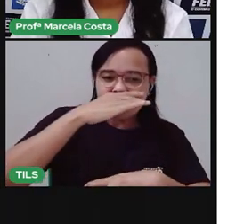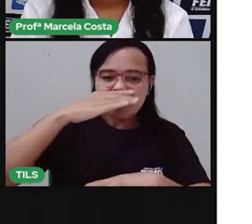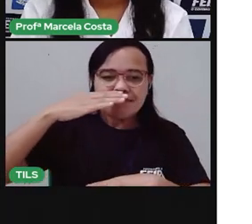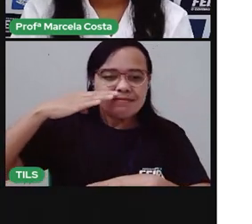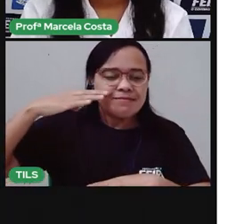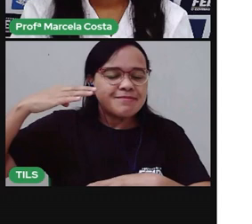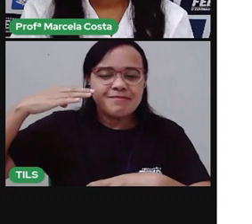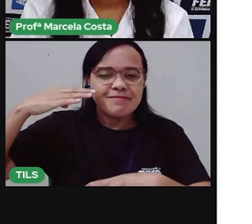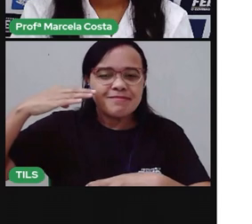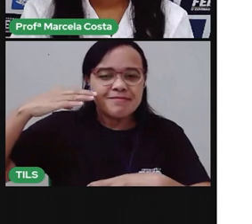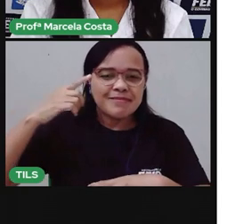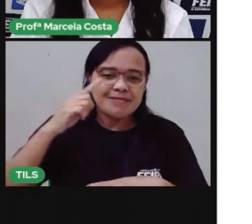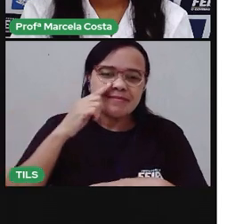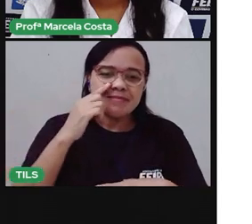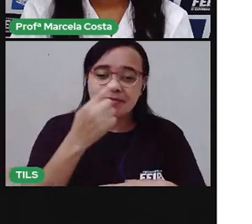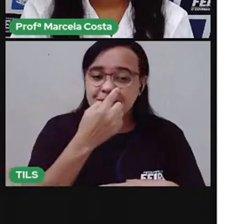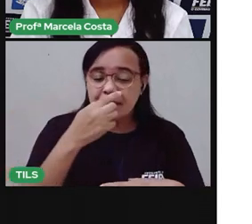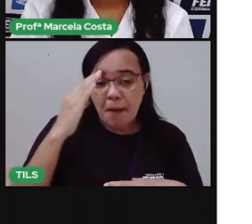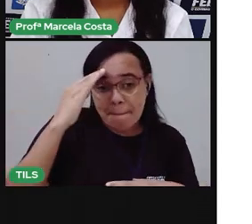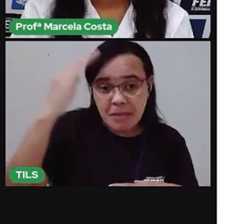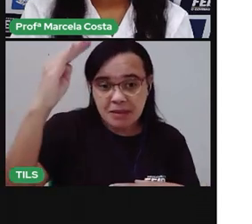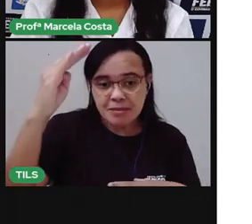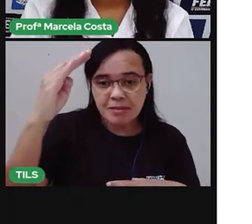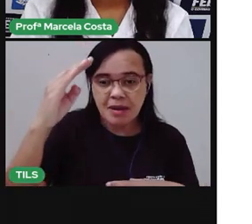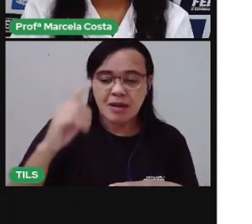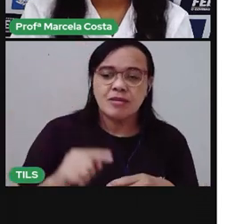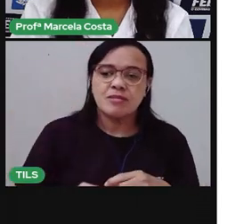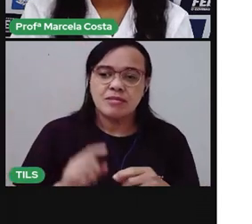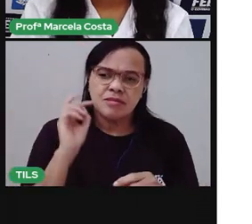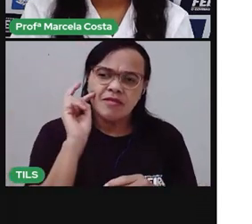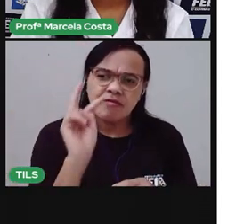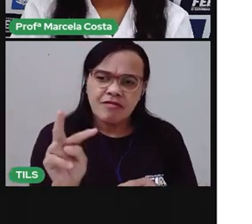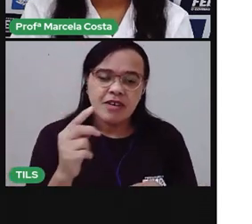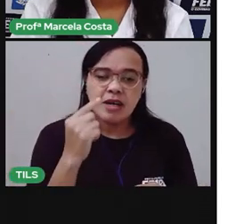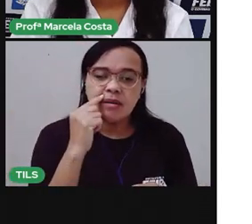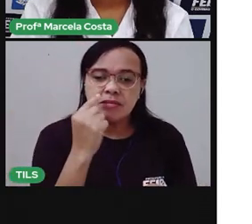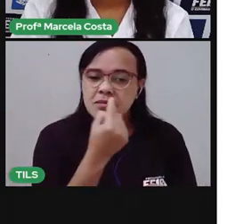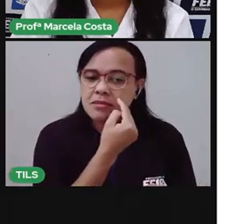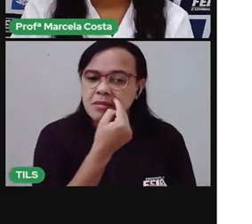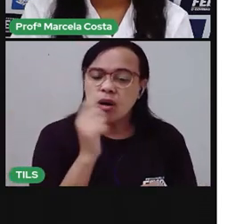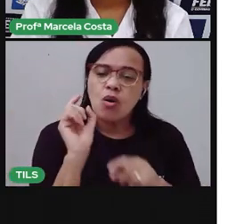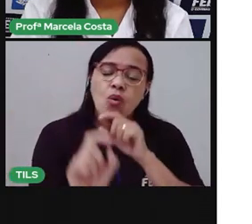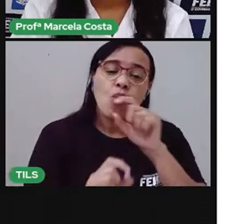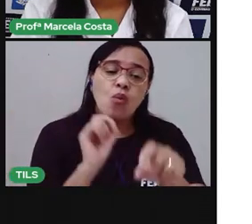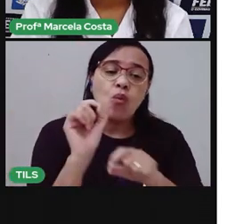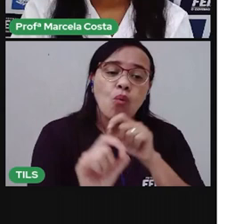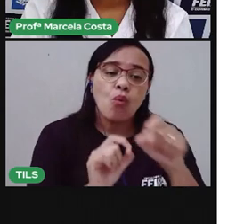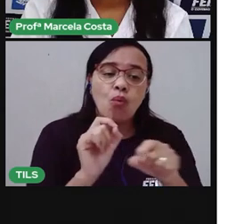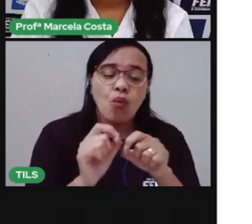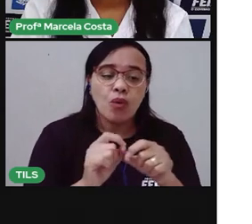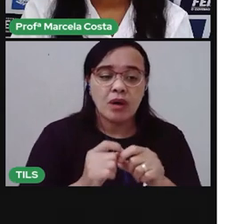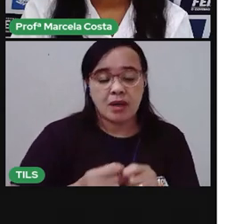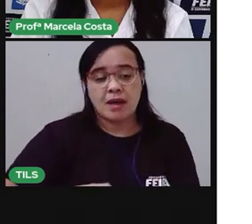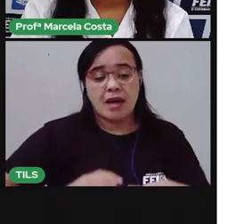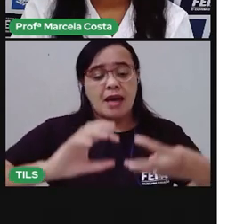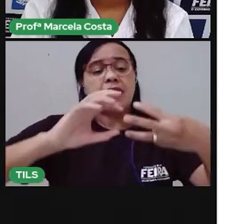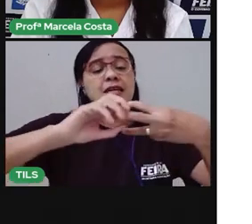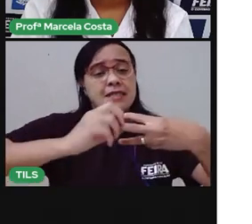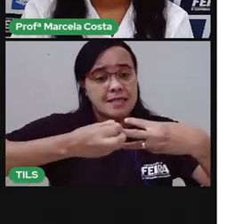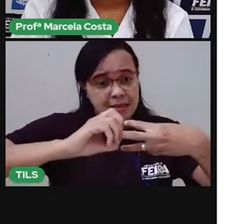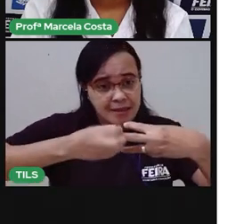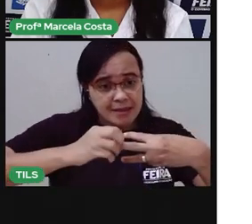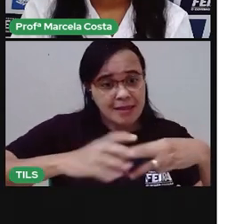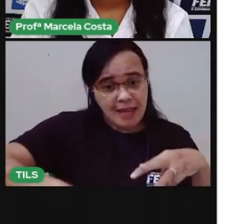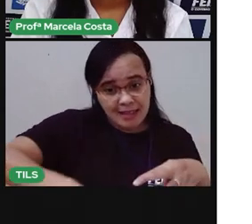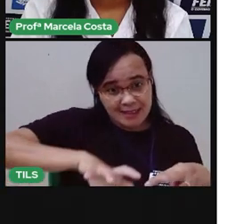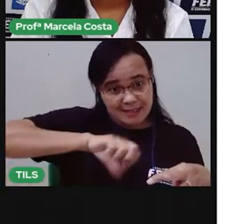olfativo é o nariz. Na parte superior das cavidades nasais, existem células sensoriais que captam